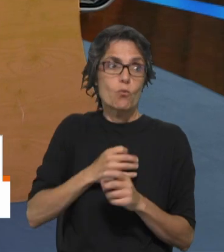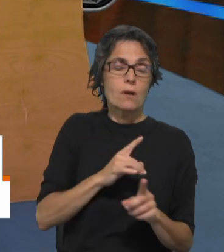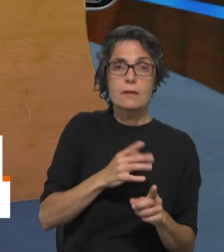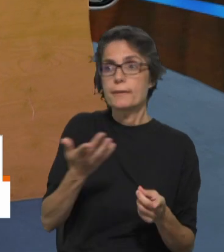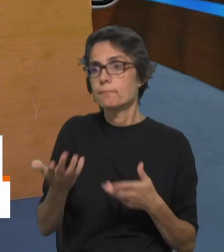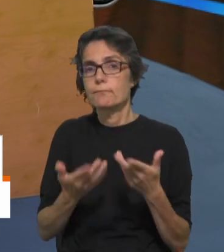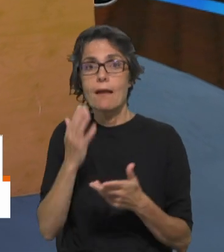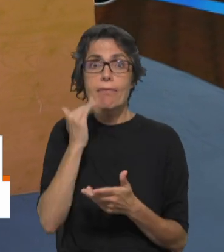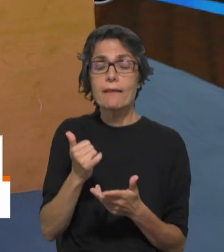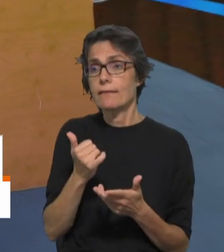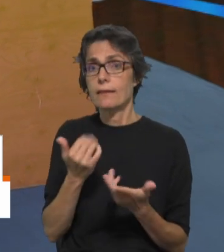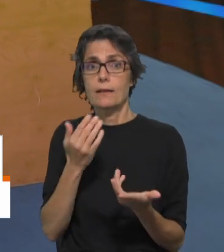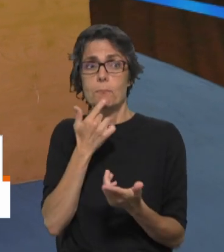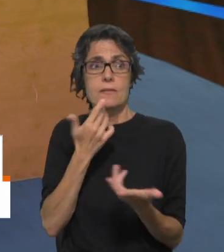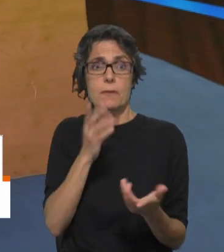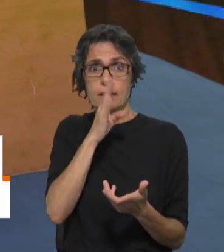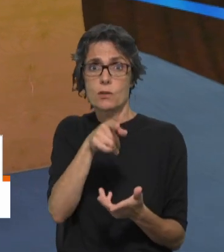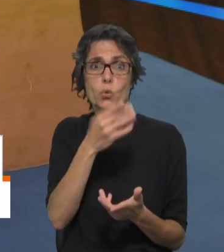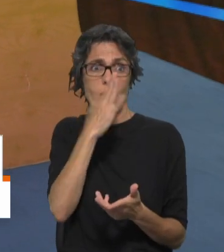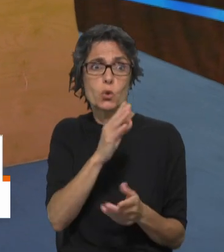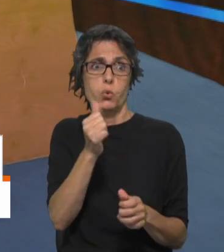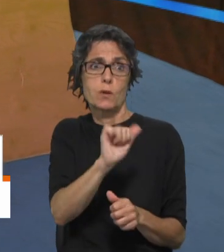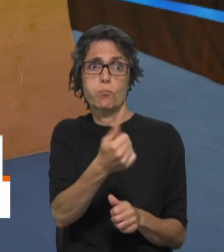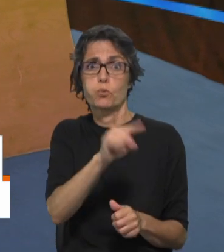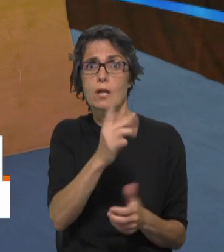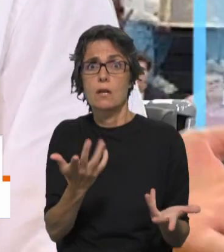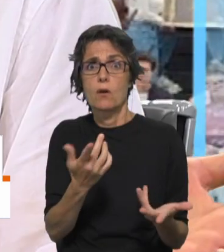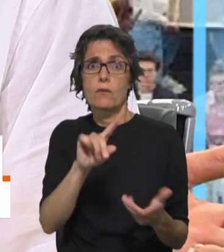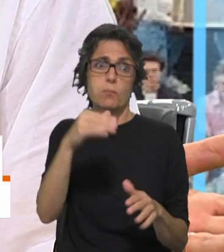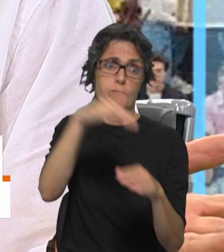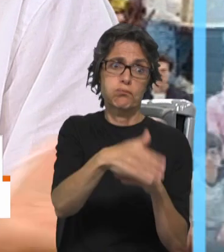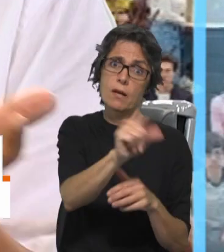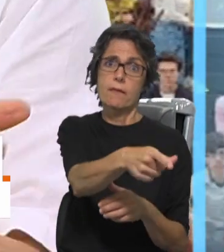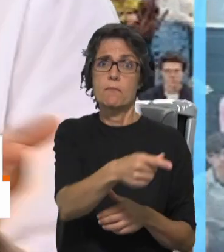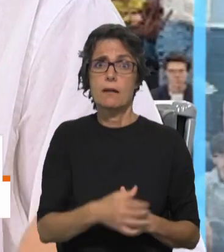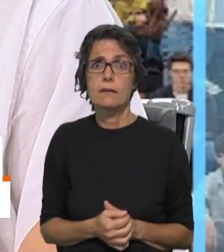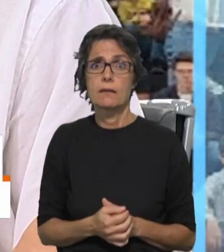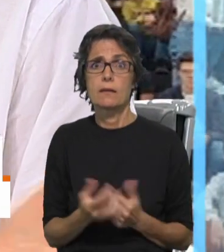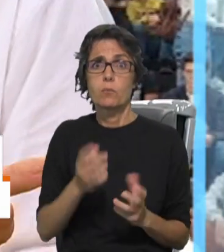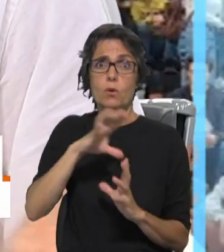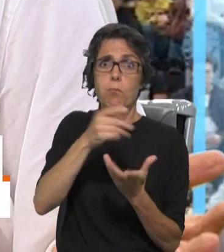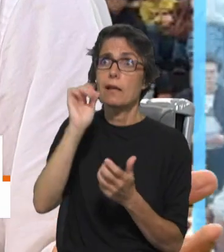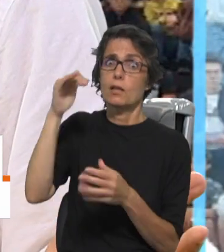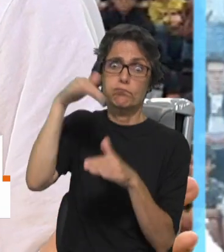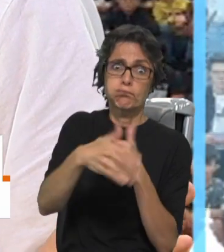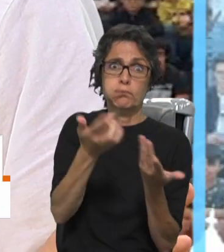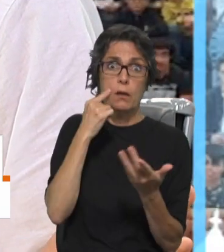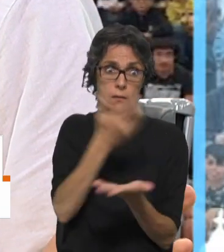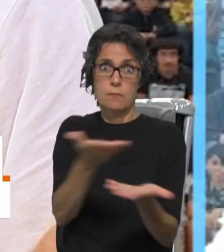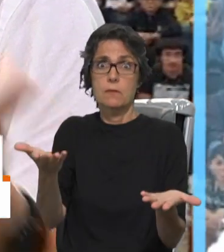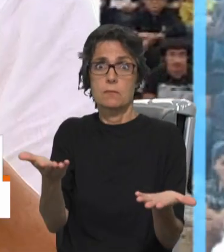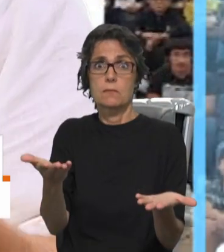vermos que se não mudamos de atitudes, se calhar vamos passar mal, porque as alterações estão aí, as consequências estão aí e são